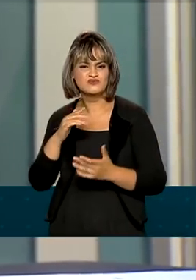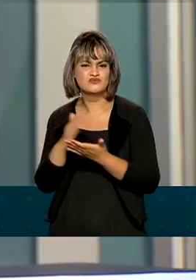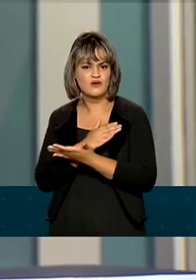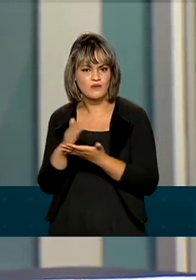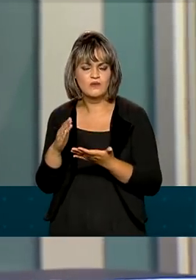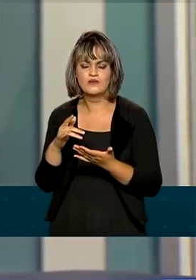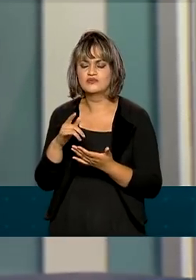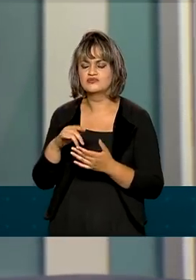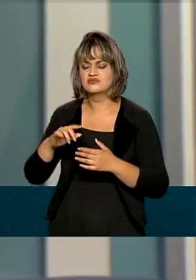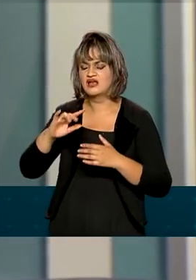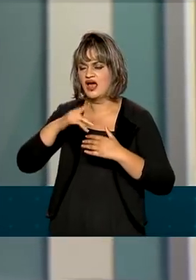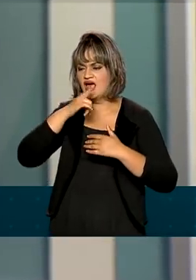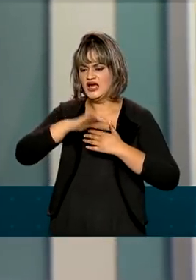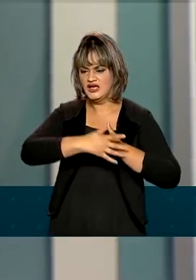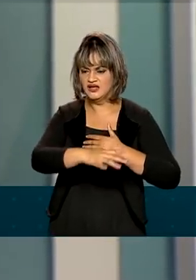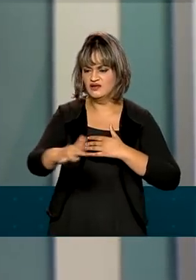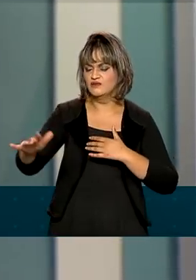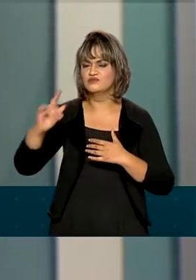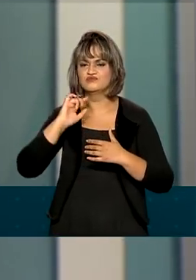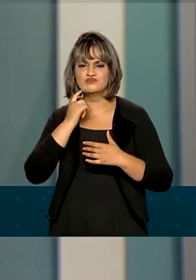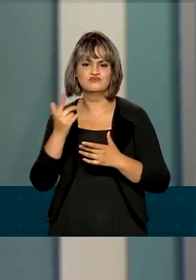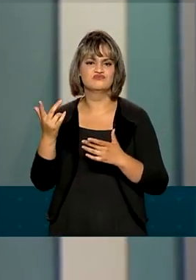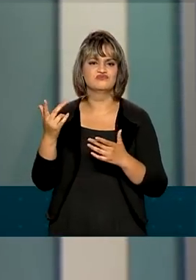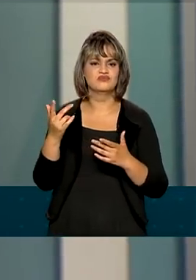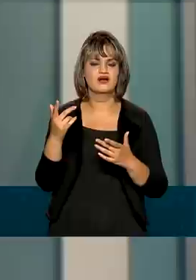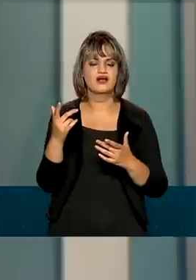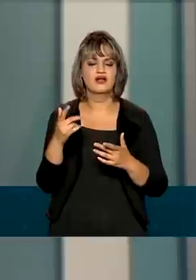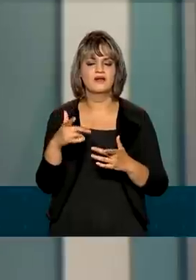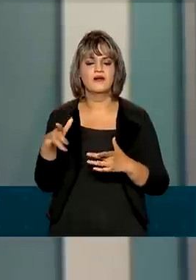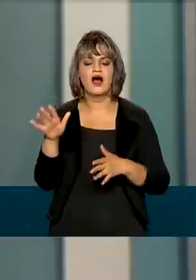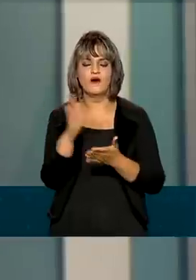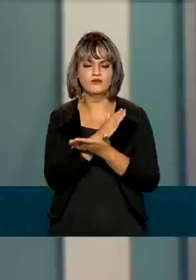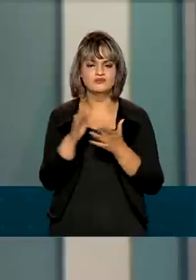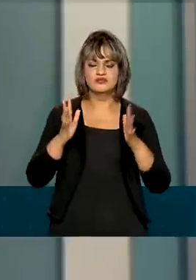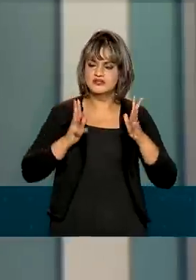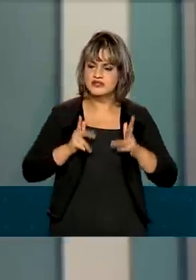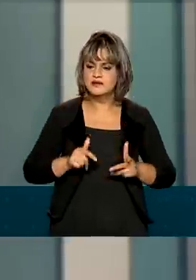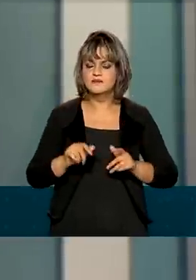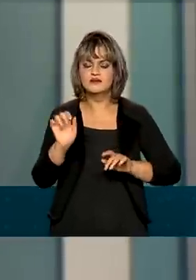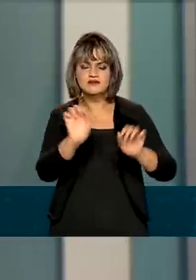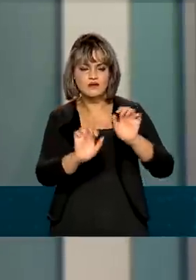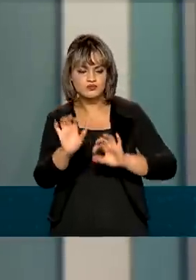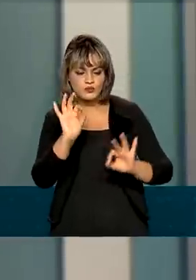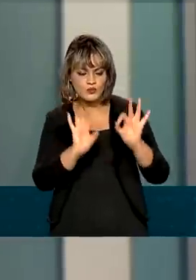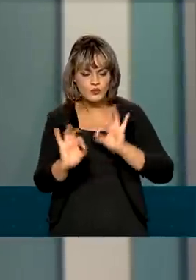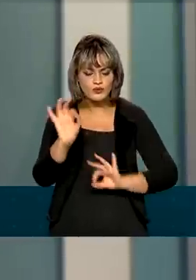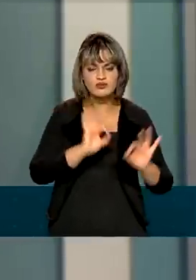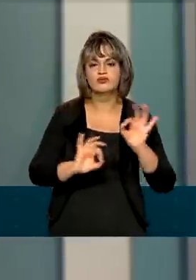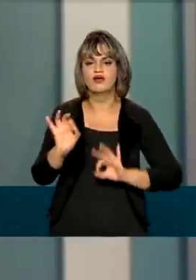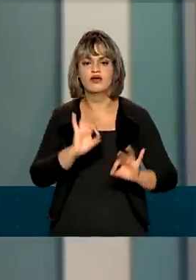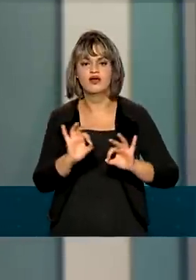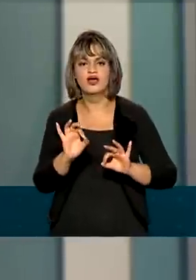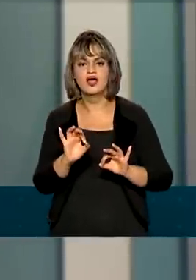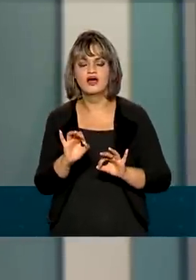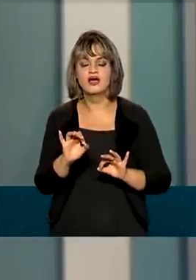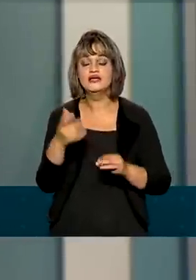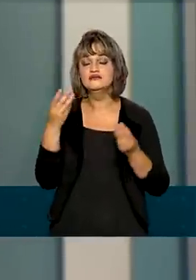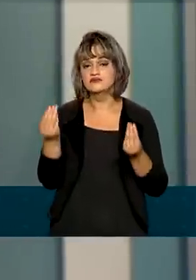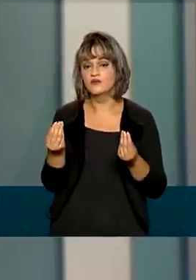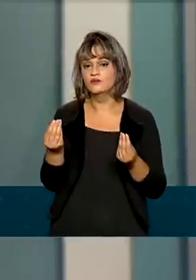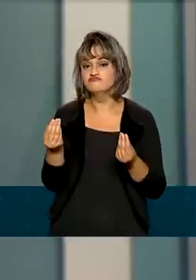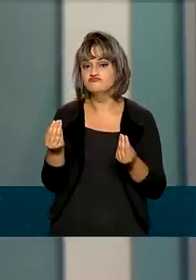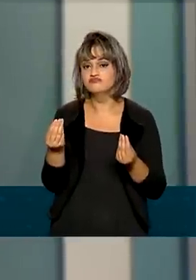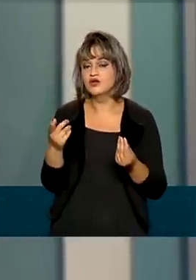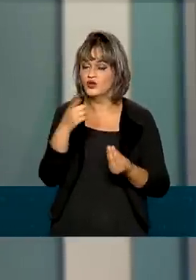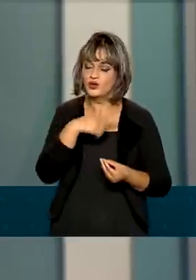rios assoreados, matas ciliares que precisam ser recompostas. Então, não apenas nós estamos levando água